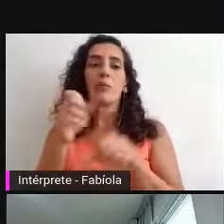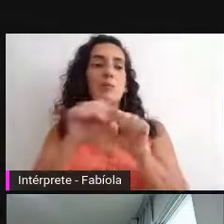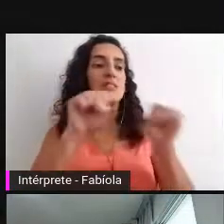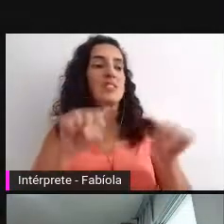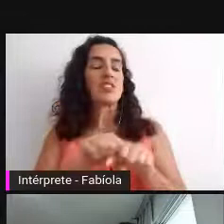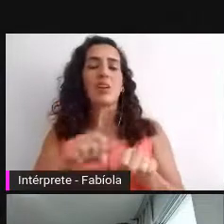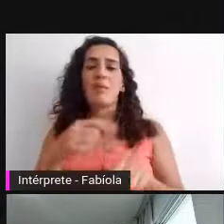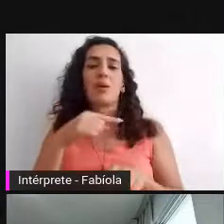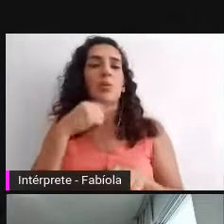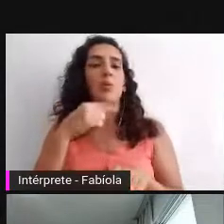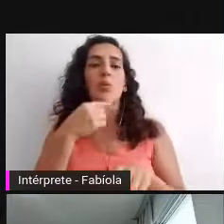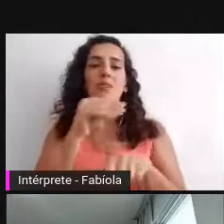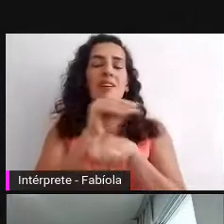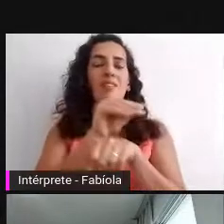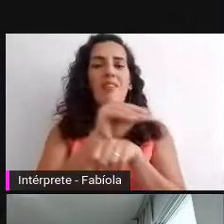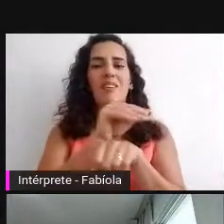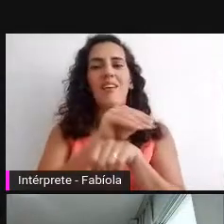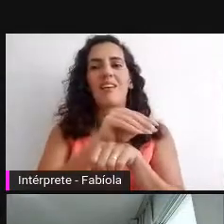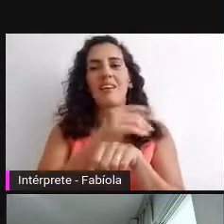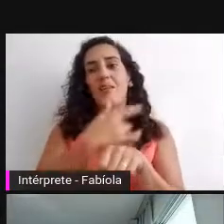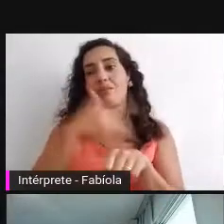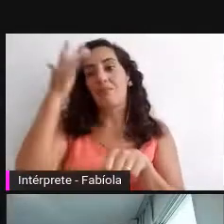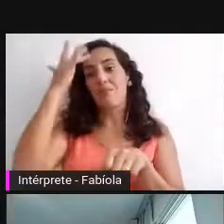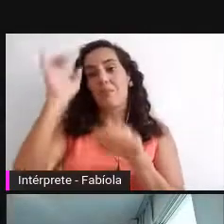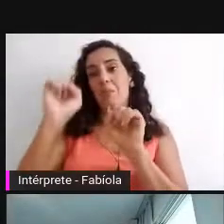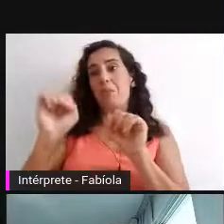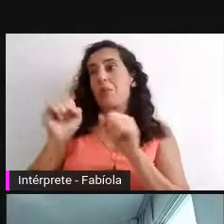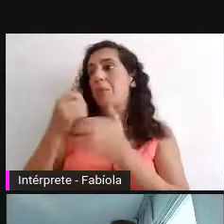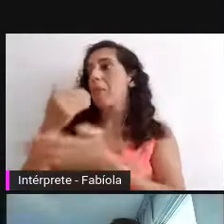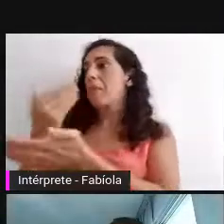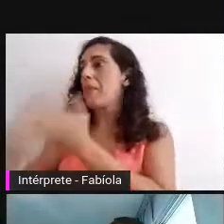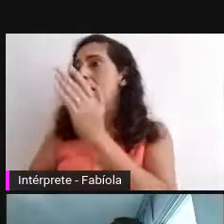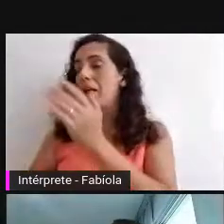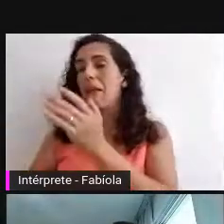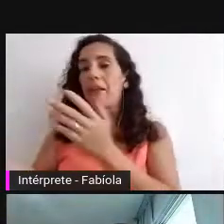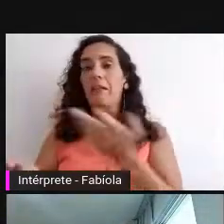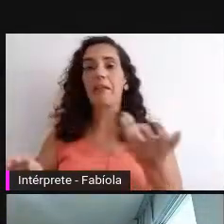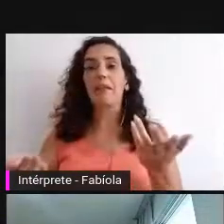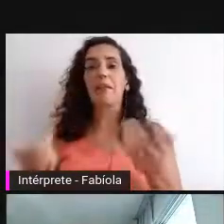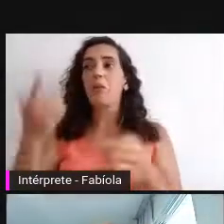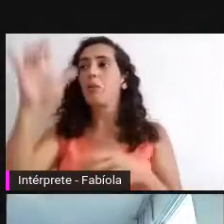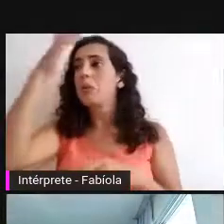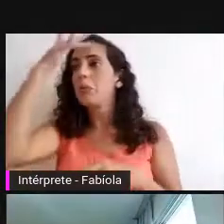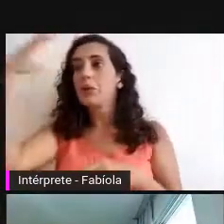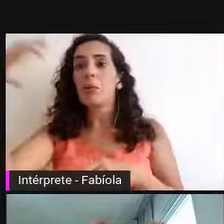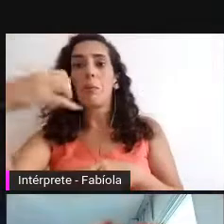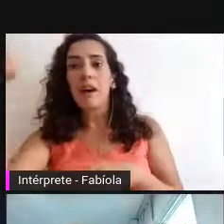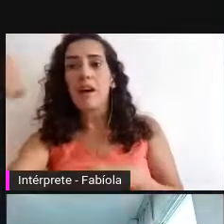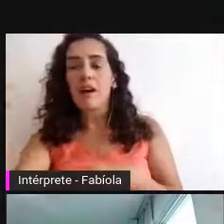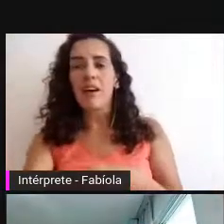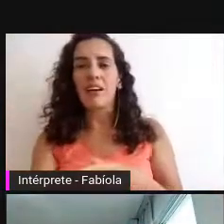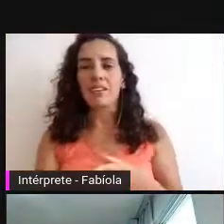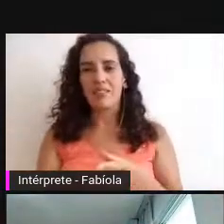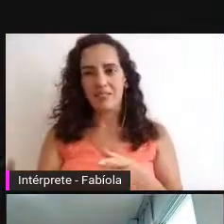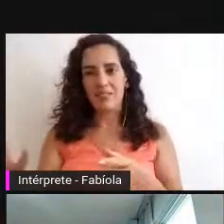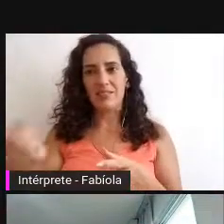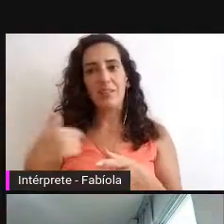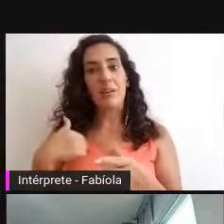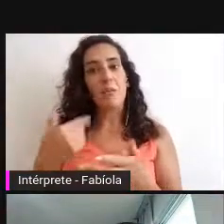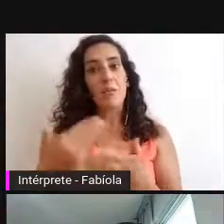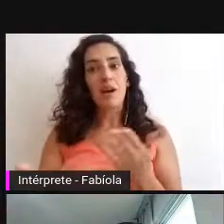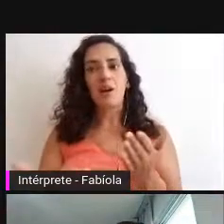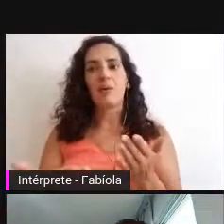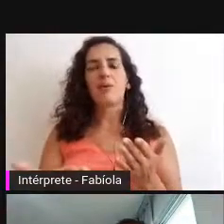o que pode acontecer com esses documentos. Eu perco este controle. Eu perco aquele guarda-chuva